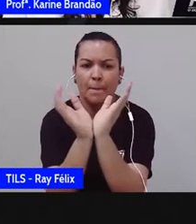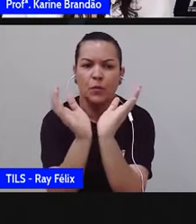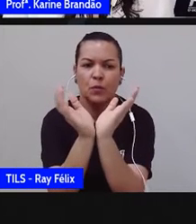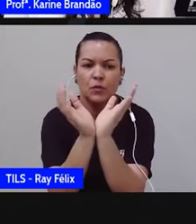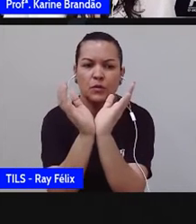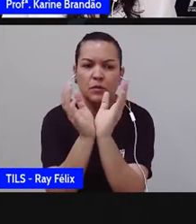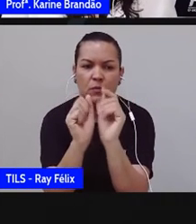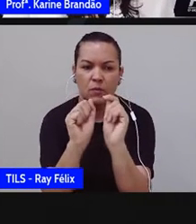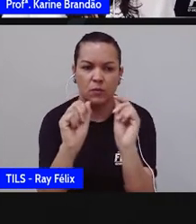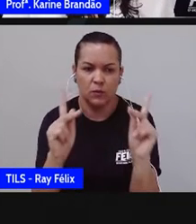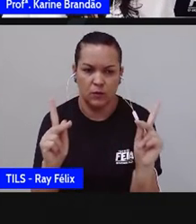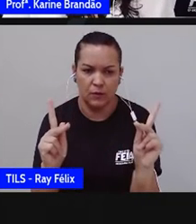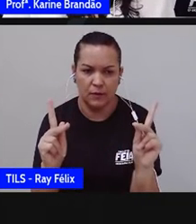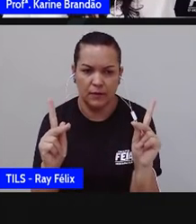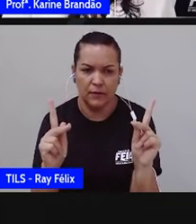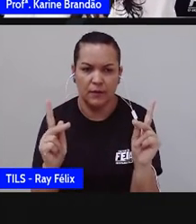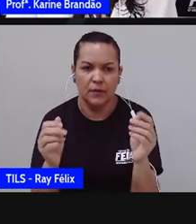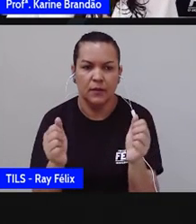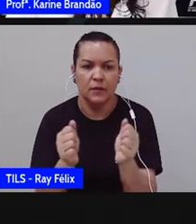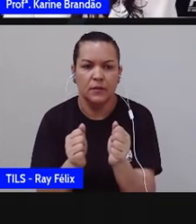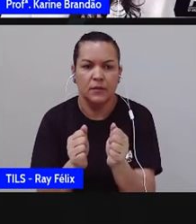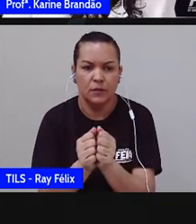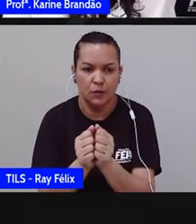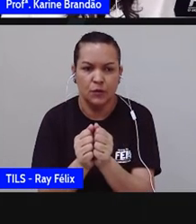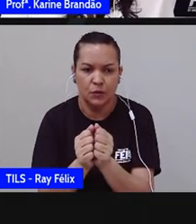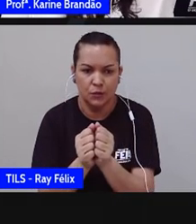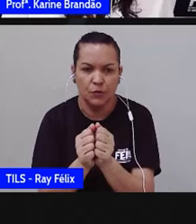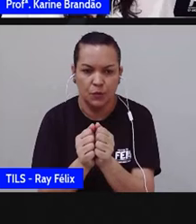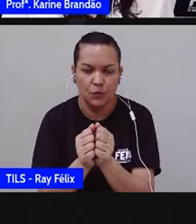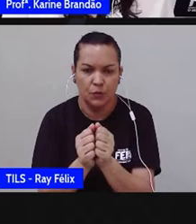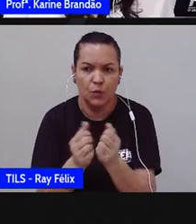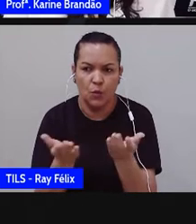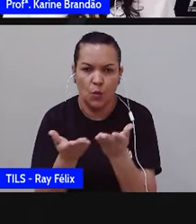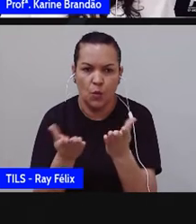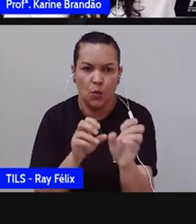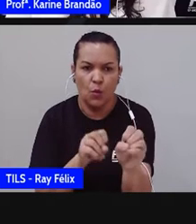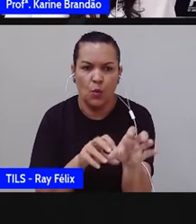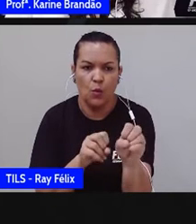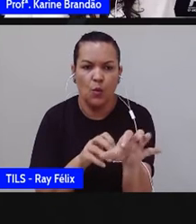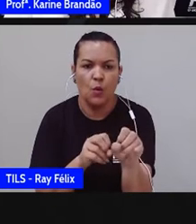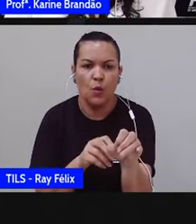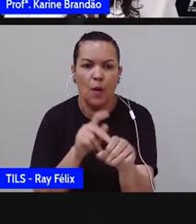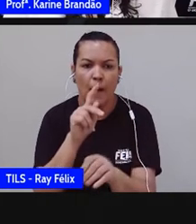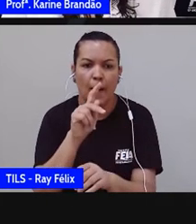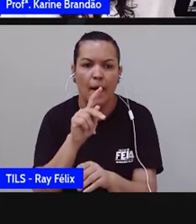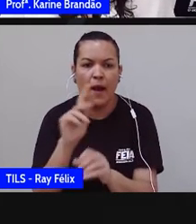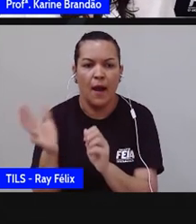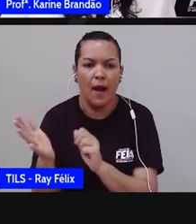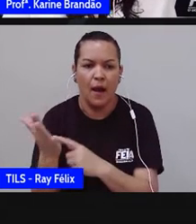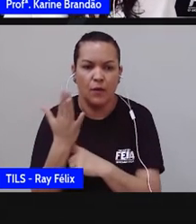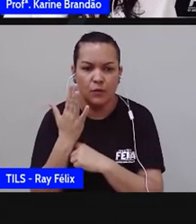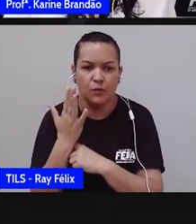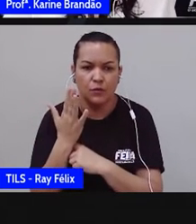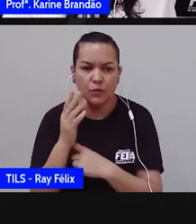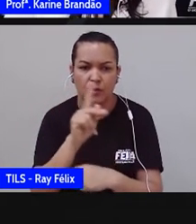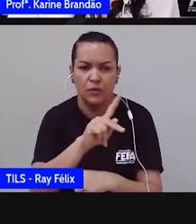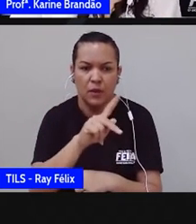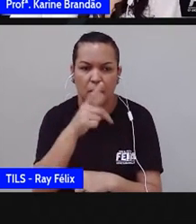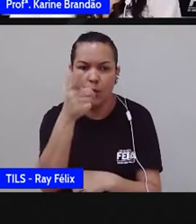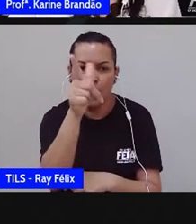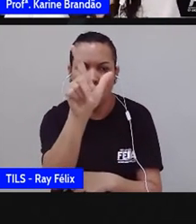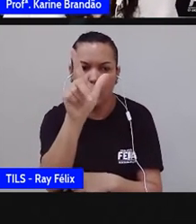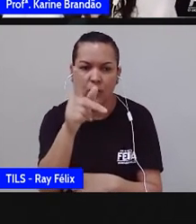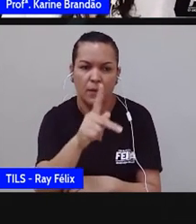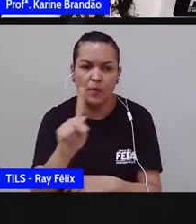tá ok? Junto comigo, na nossa aula de hoje, nós vamos ter a parceria de uma outra